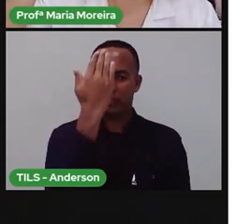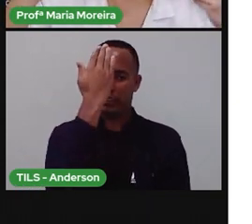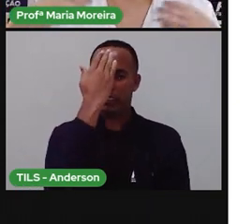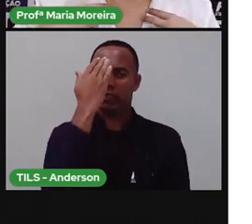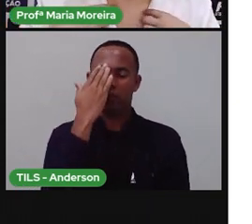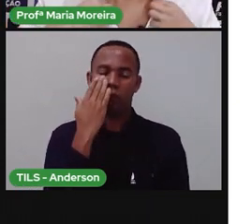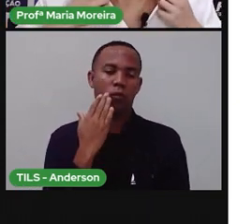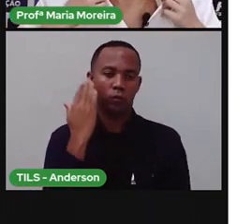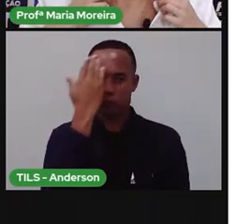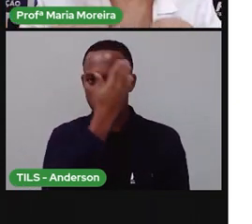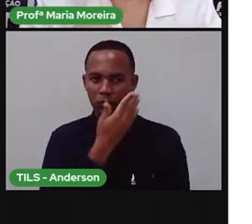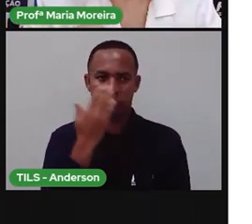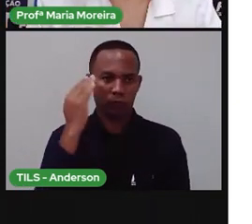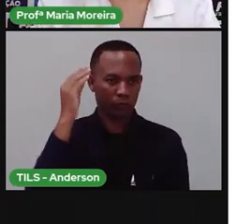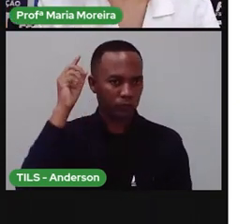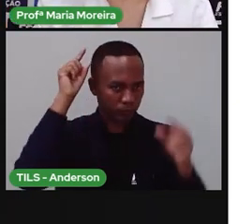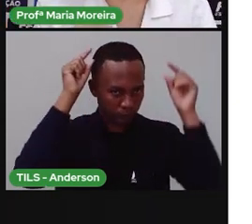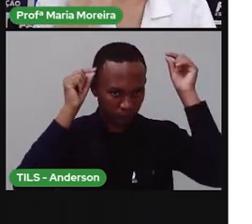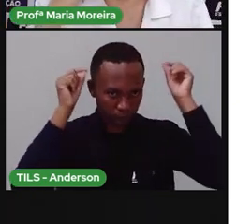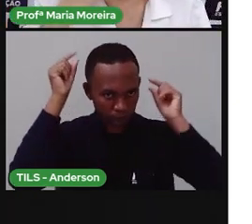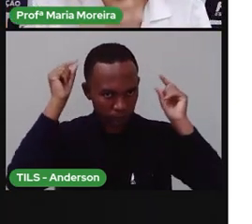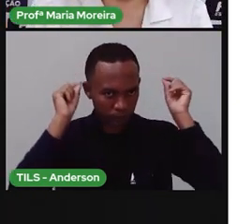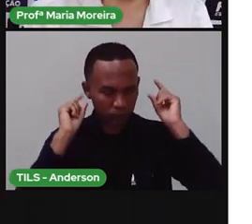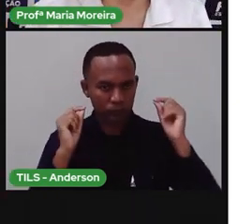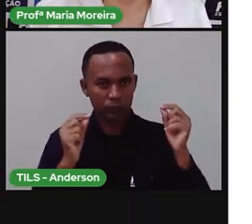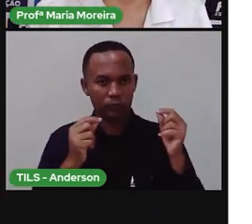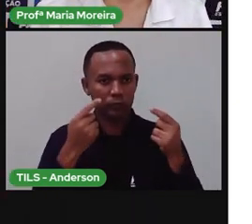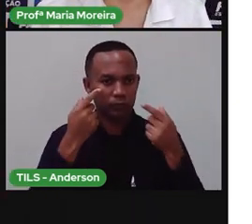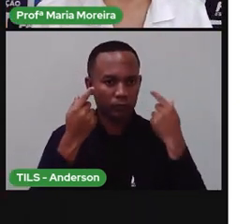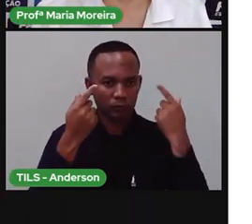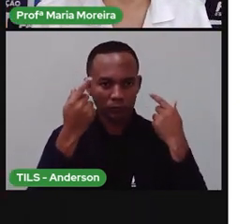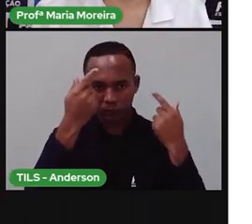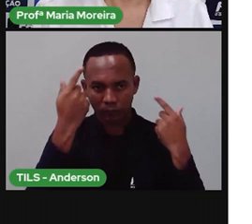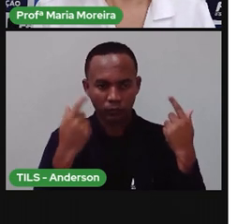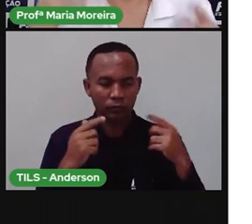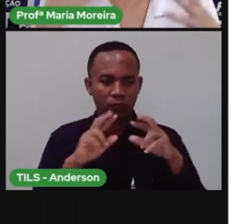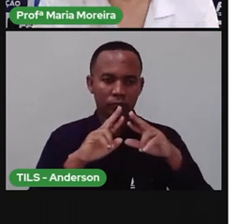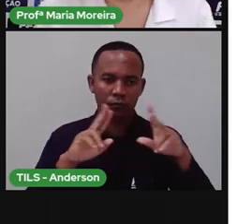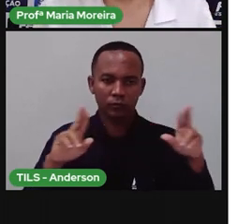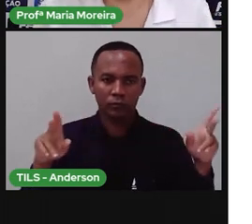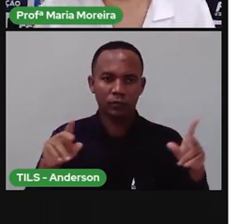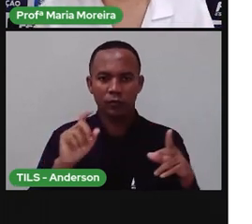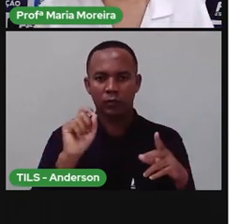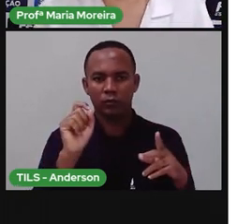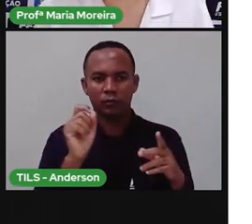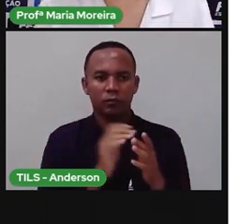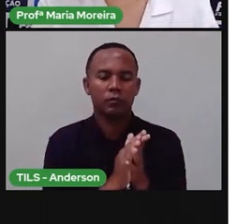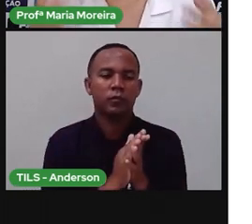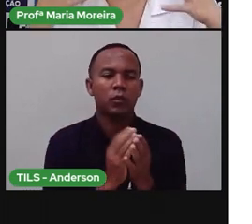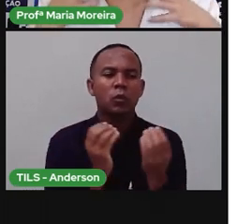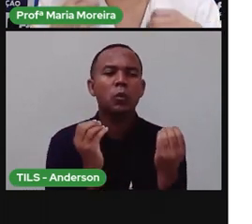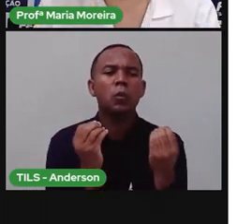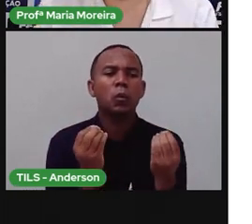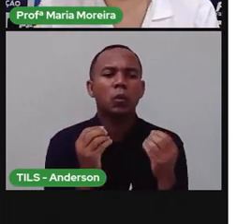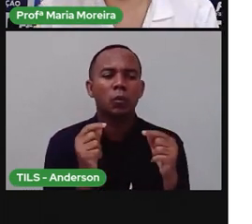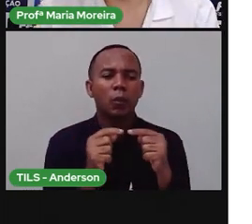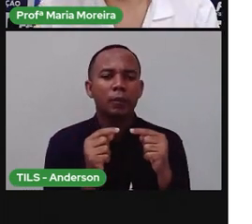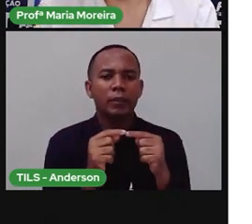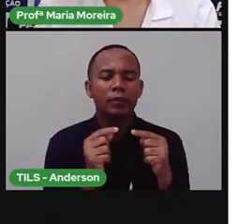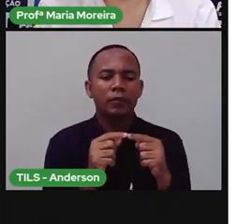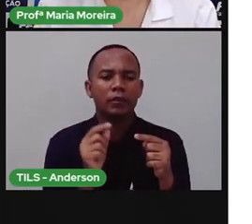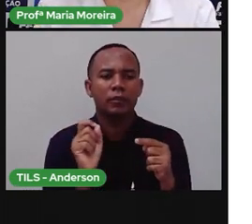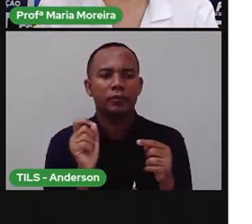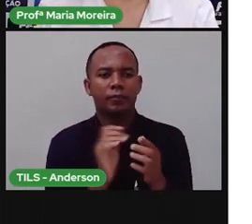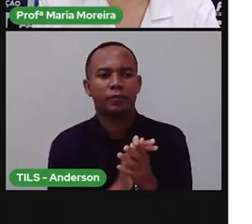caixinhos, né? A roupa que ela está utilizando hoje, a maquiagem que ela utilizou. Isso é a parte externa. E o que seria a parte interna?